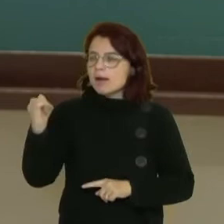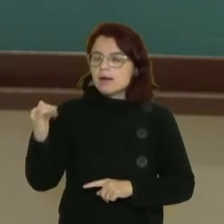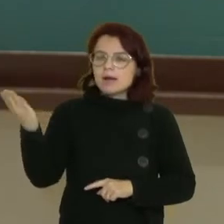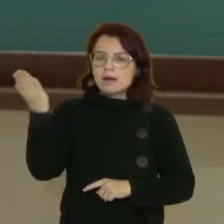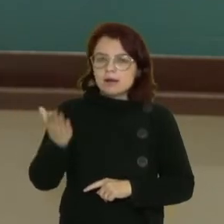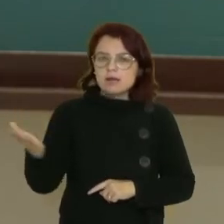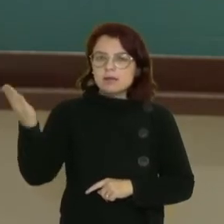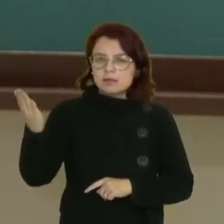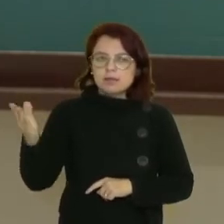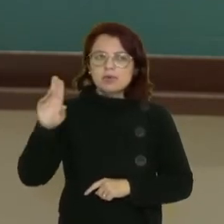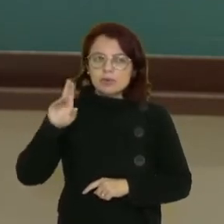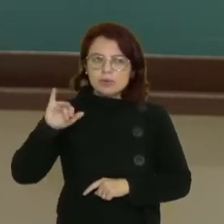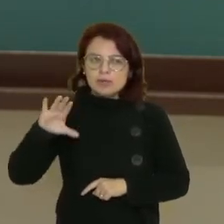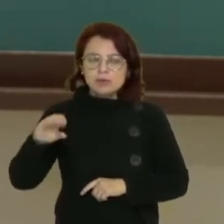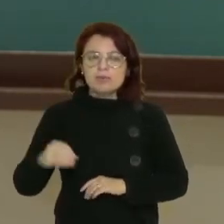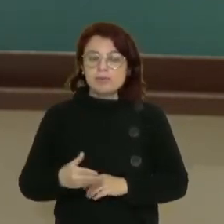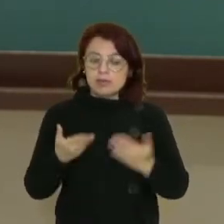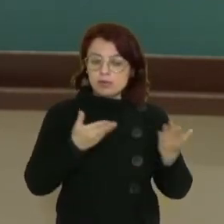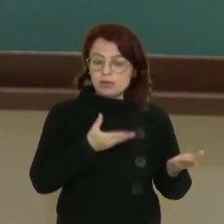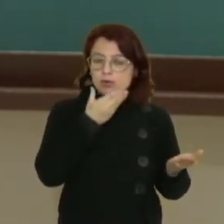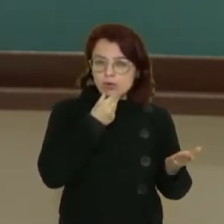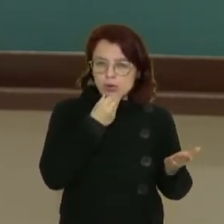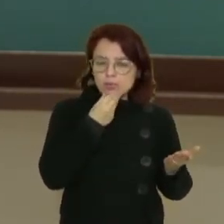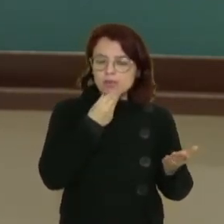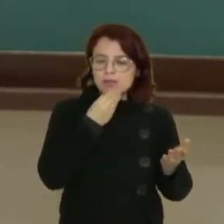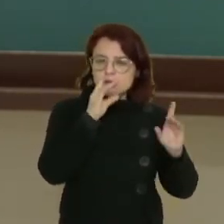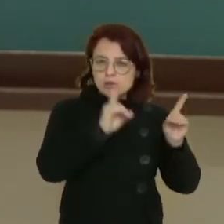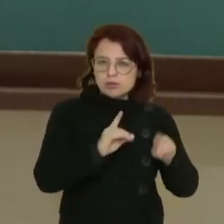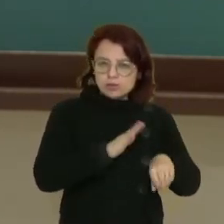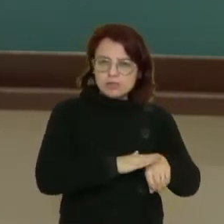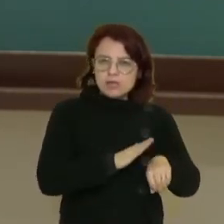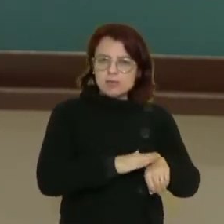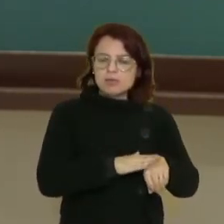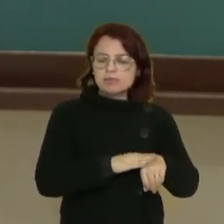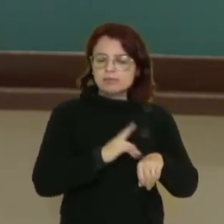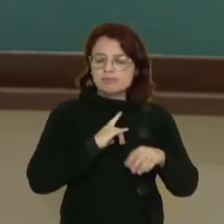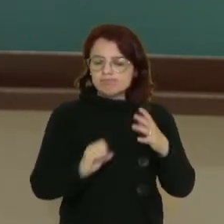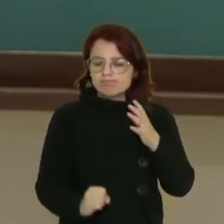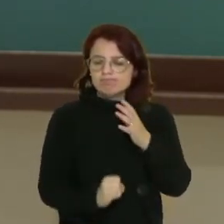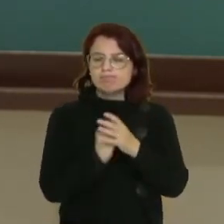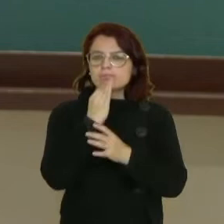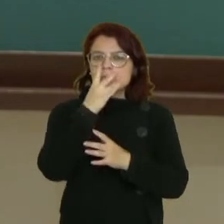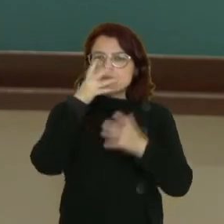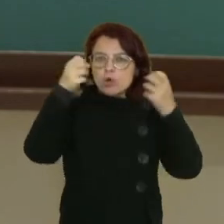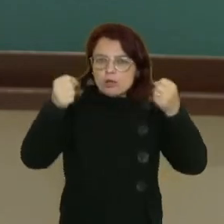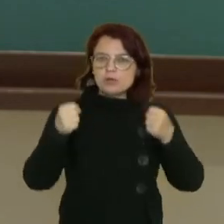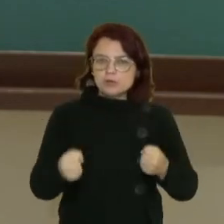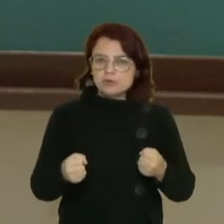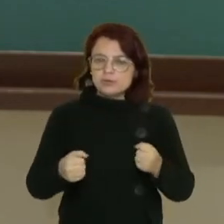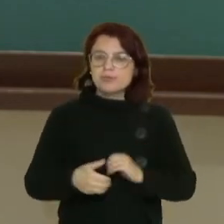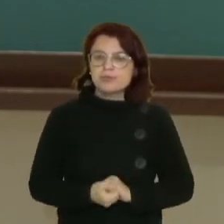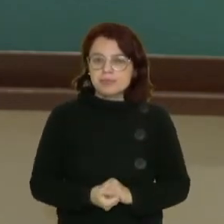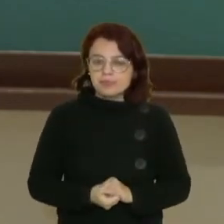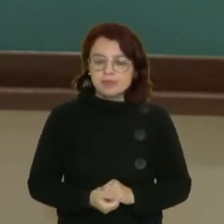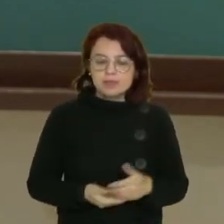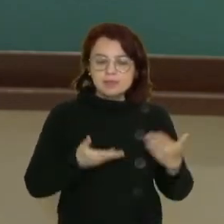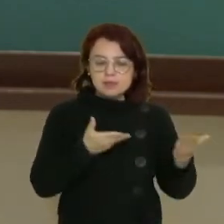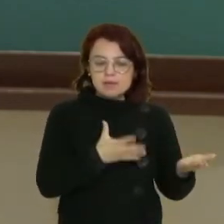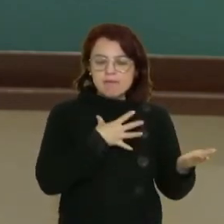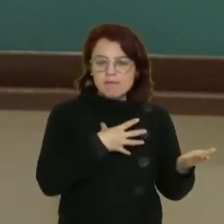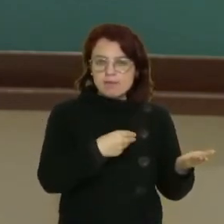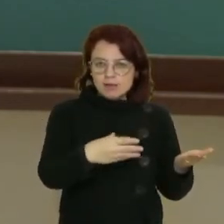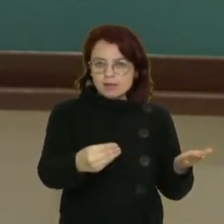A partir daí, então, Cronos, o titã do tempo, tornou-se muito poderoso. E os filhos de